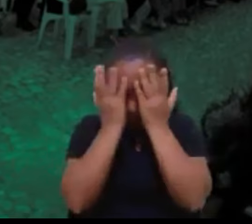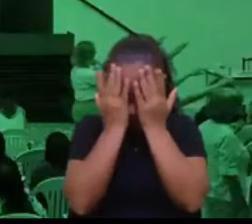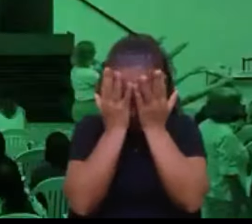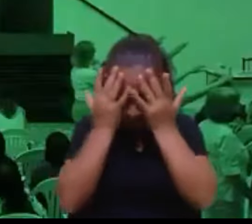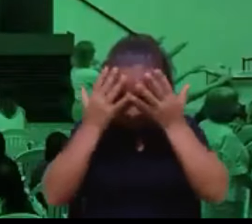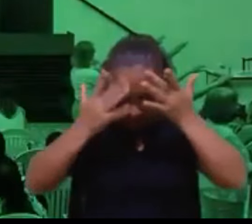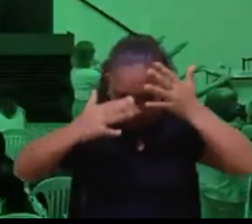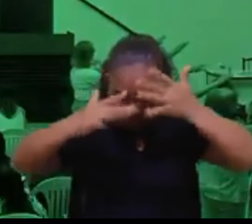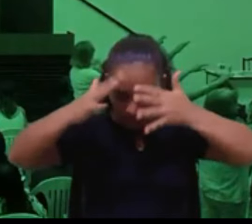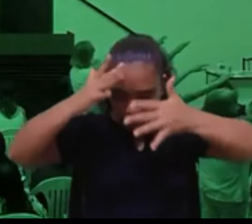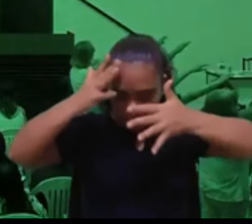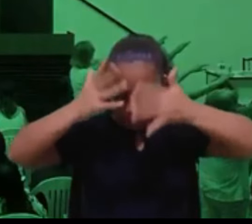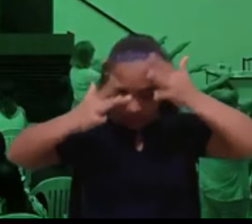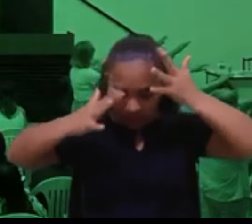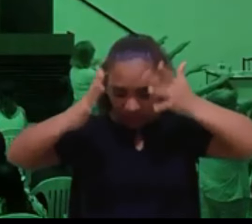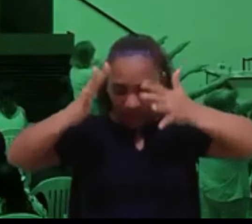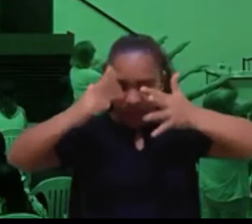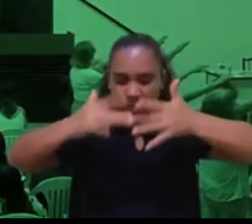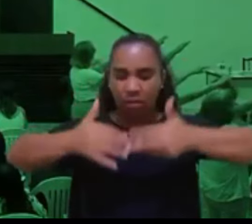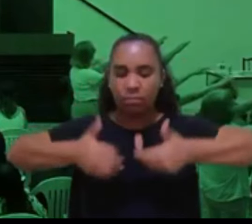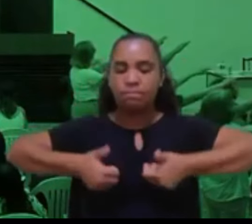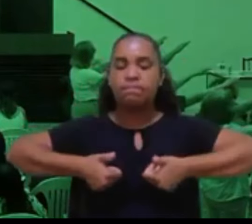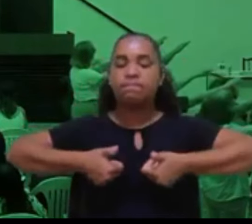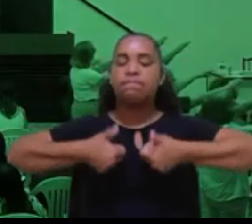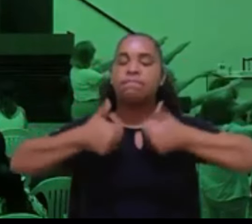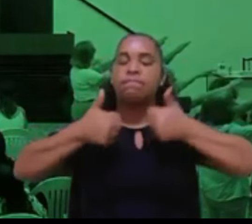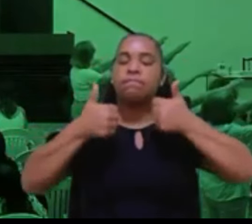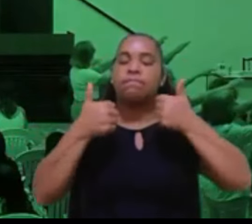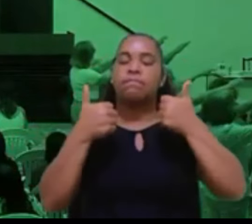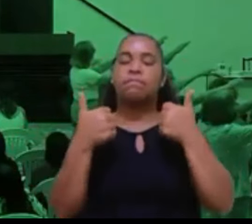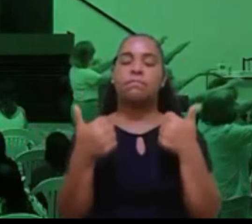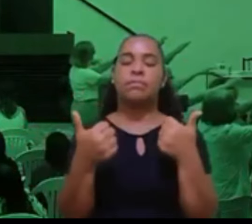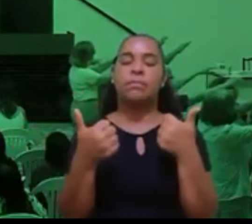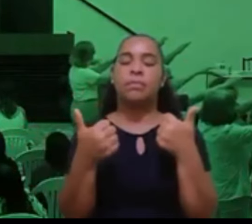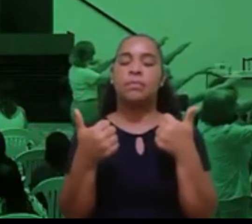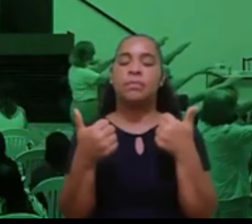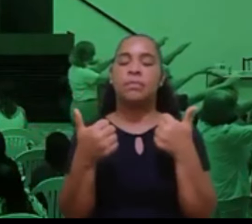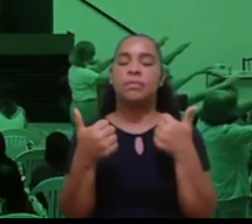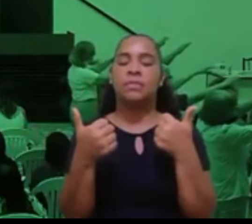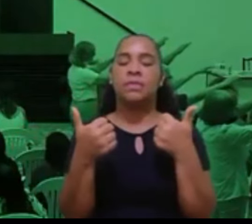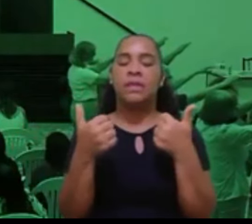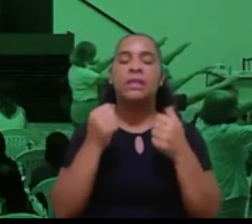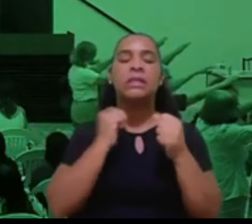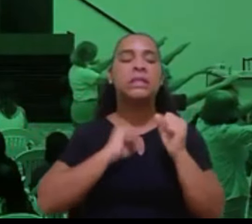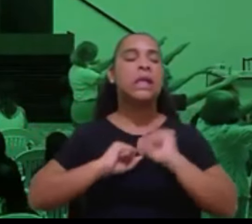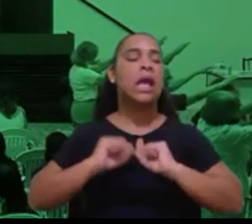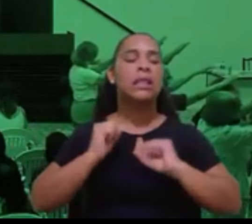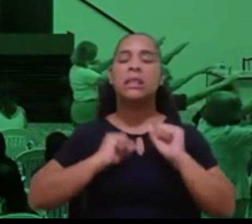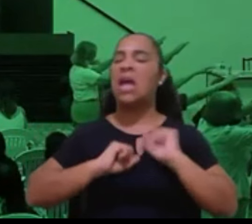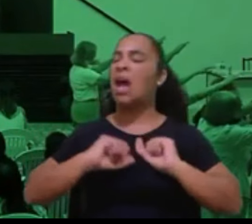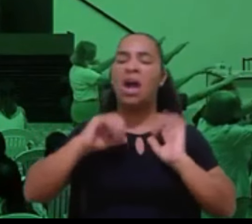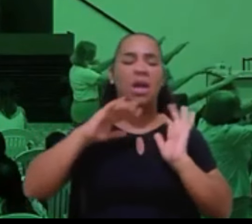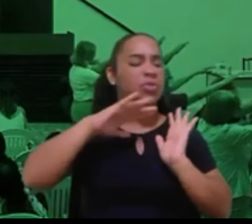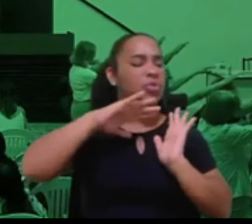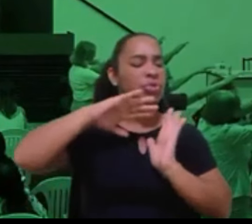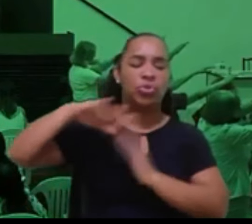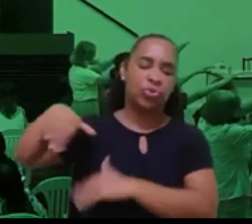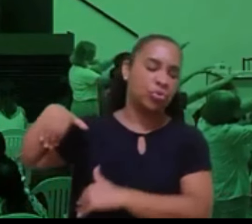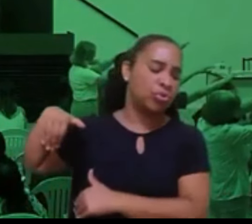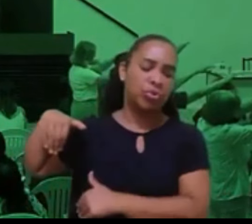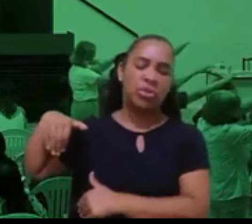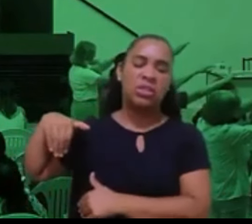com entusiasmo, sem o tormento da ansiedade, a